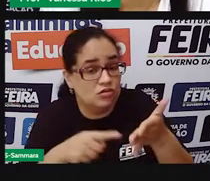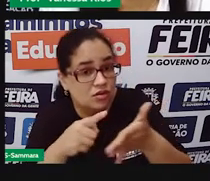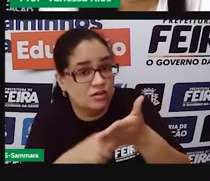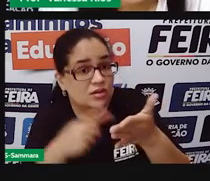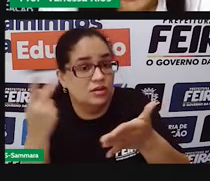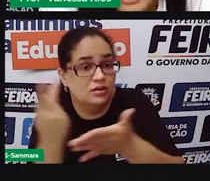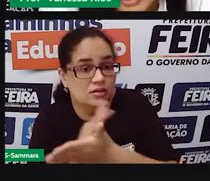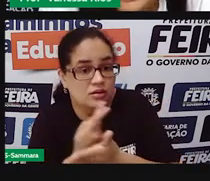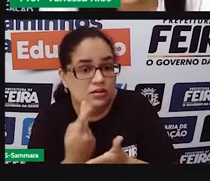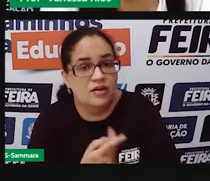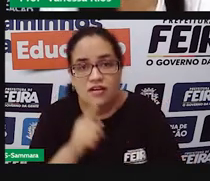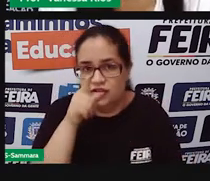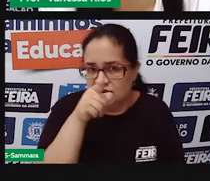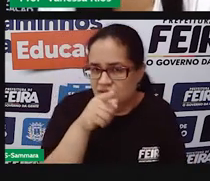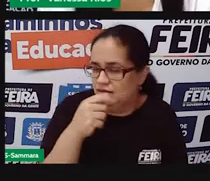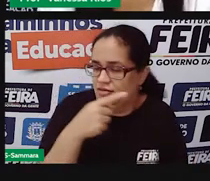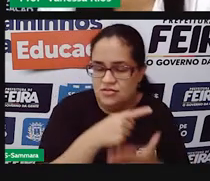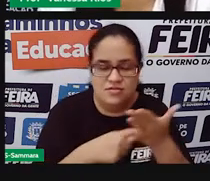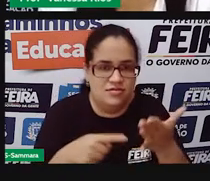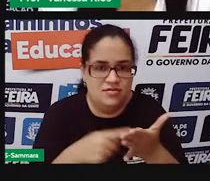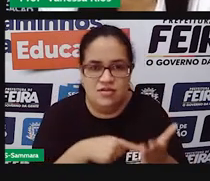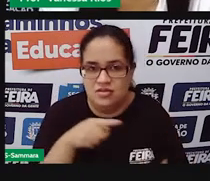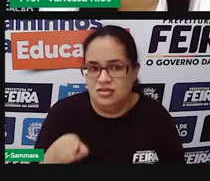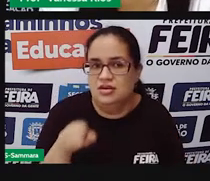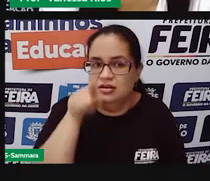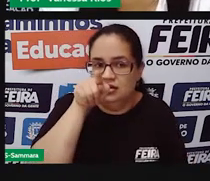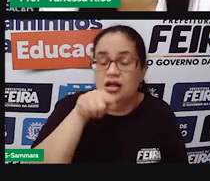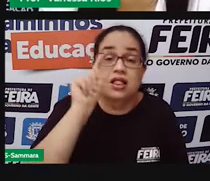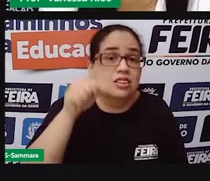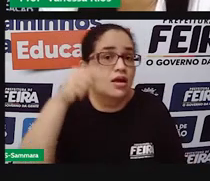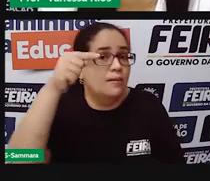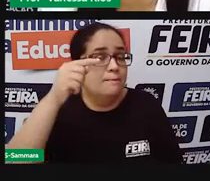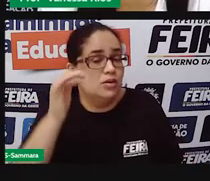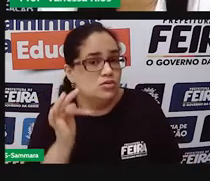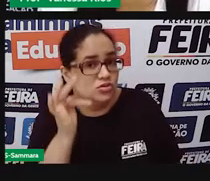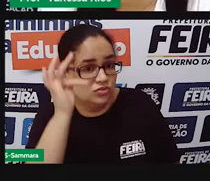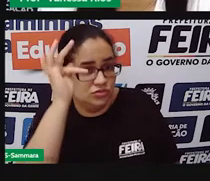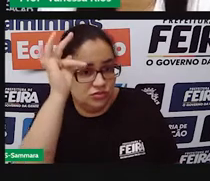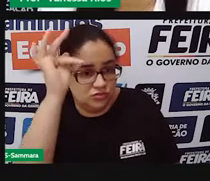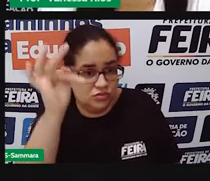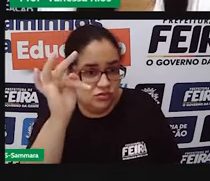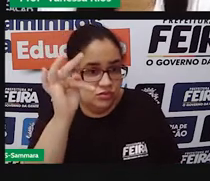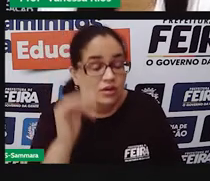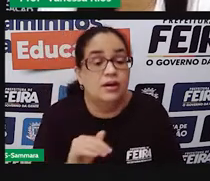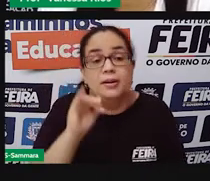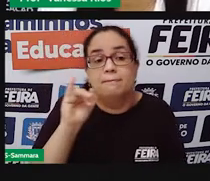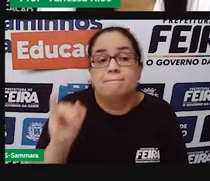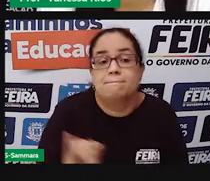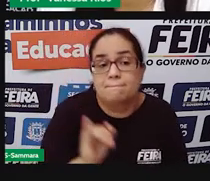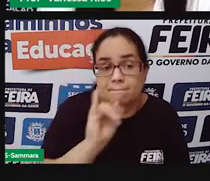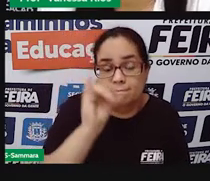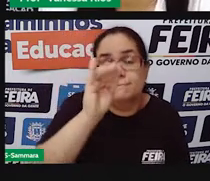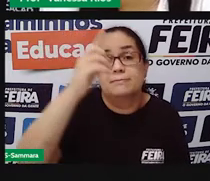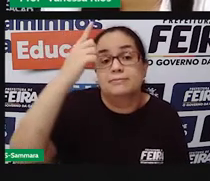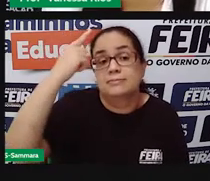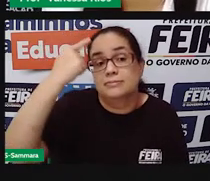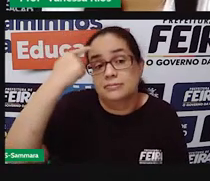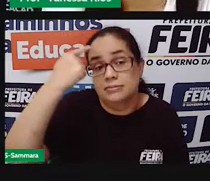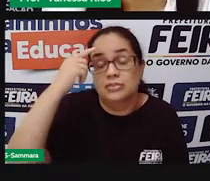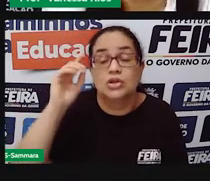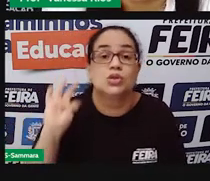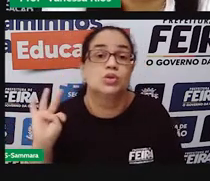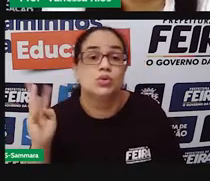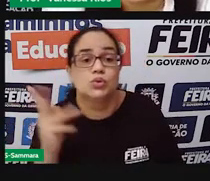Você ainda não vota, né? Mas você vai ser um eleitor um dia, e aí é muito importante pensar em todo o